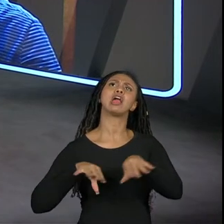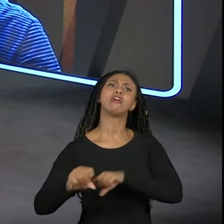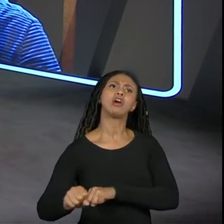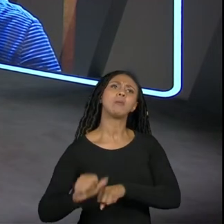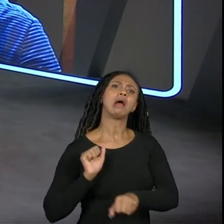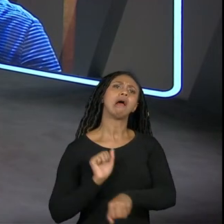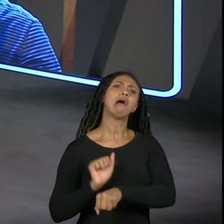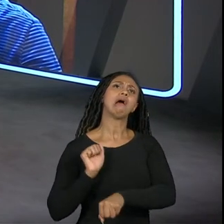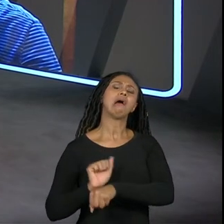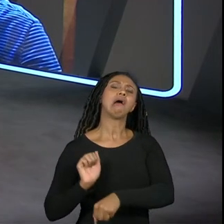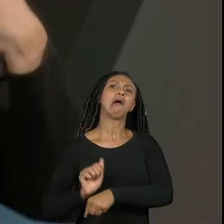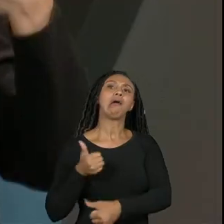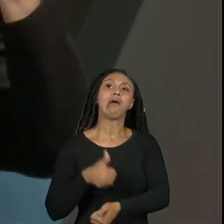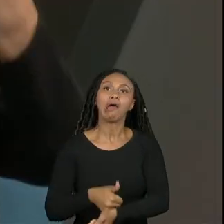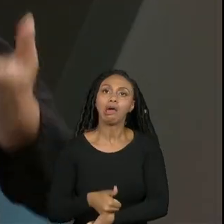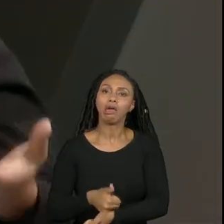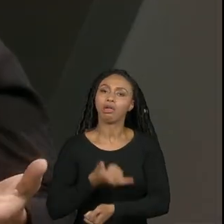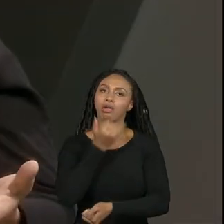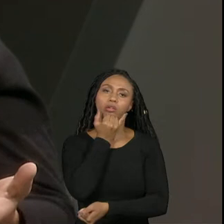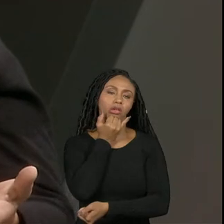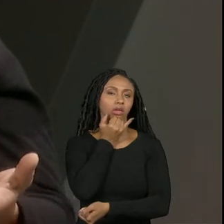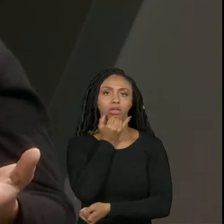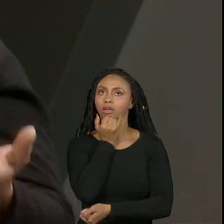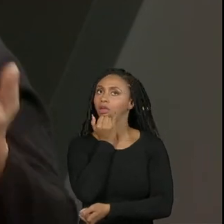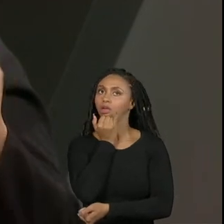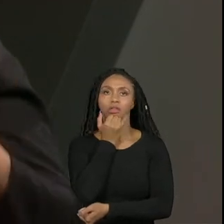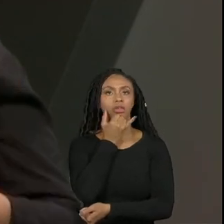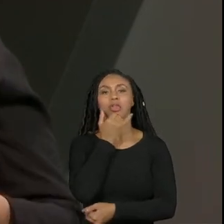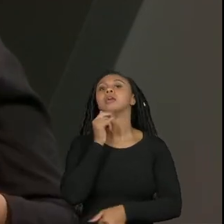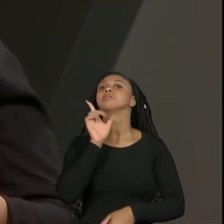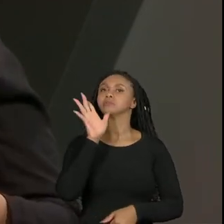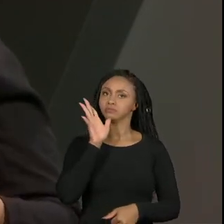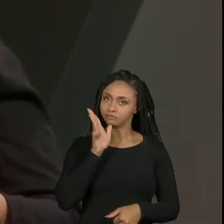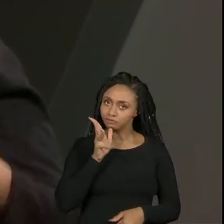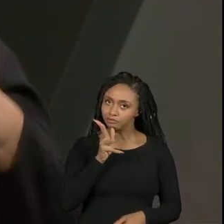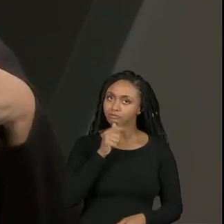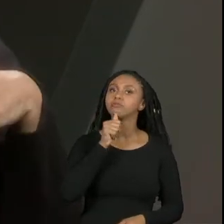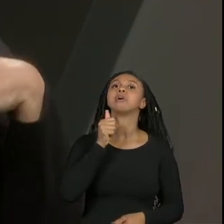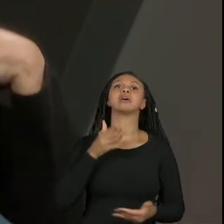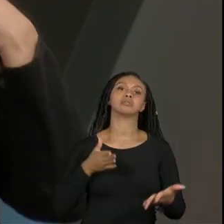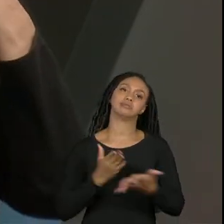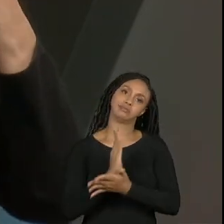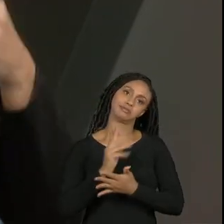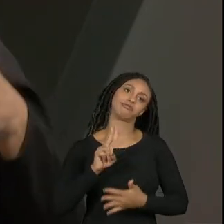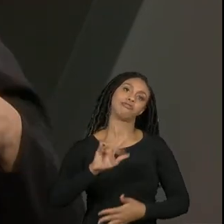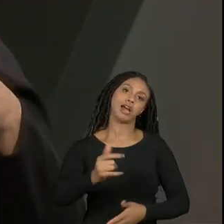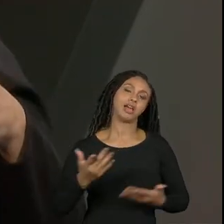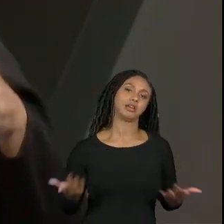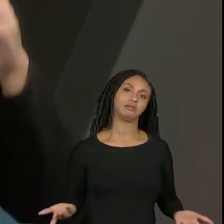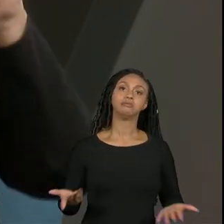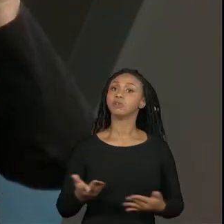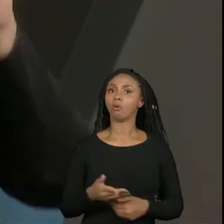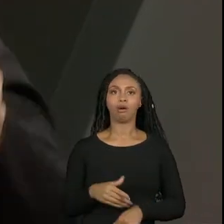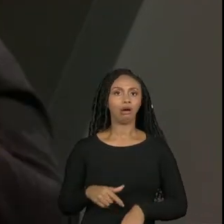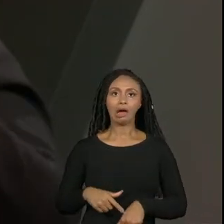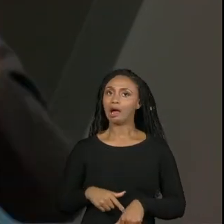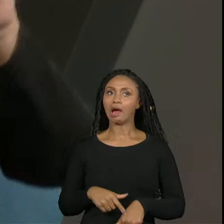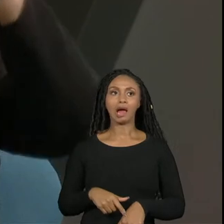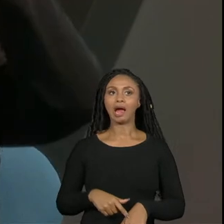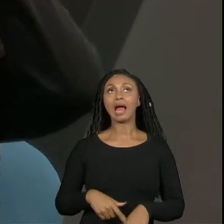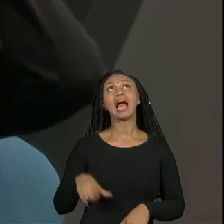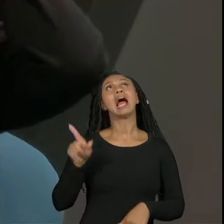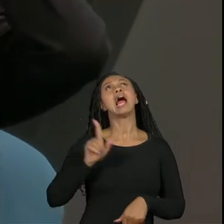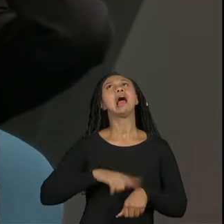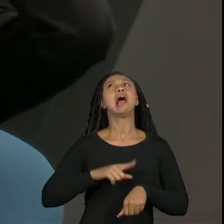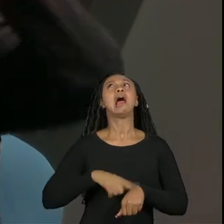certamente a gente vai ter um tempo maior demandado aí para essa validação né então assim não adianta postar contar 20